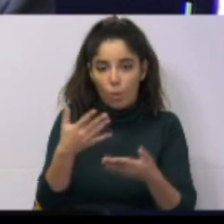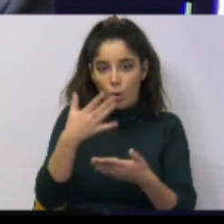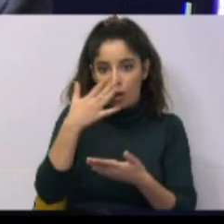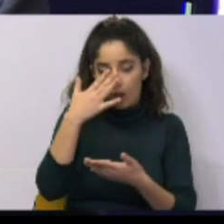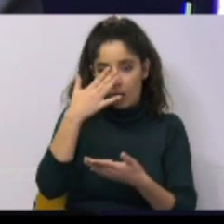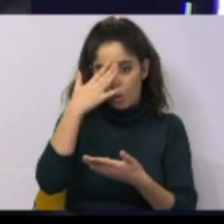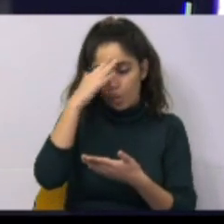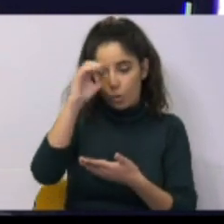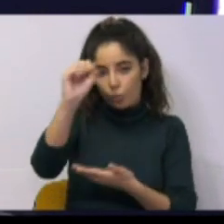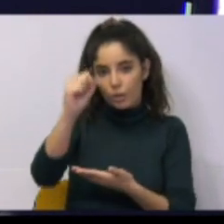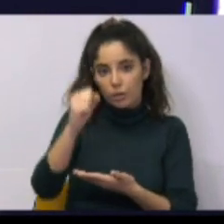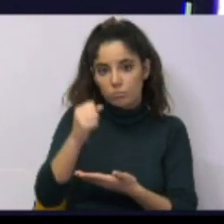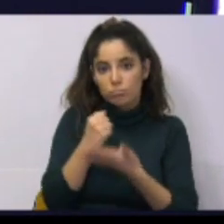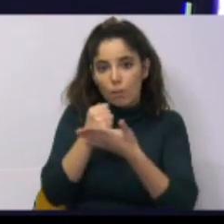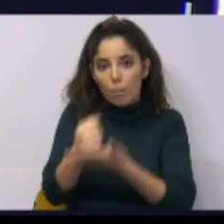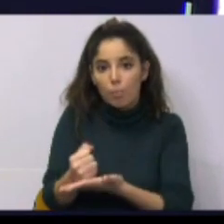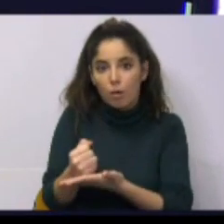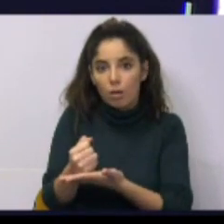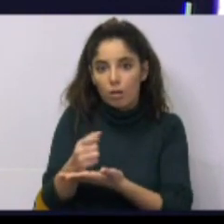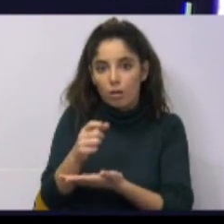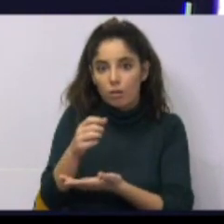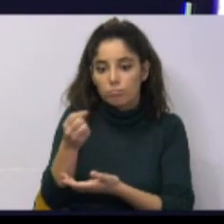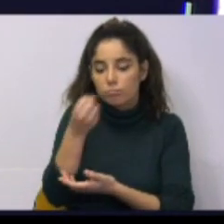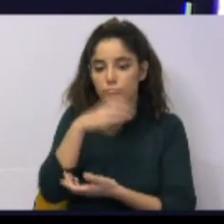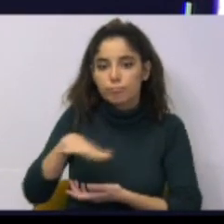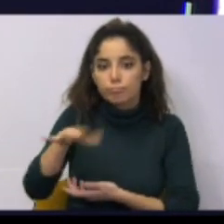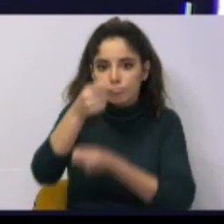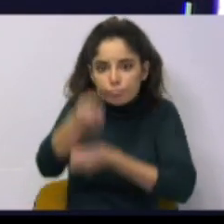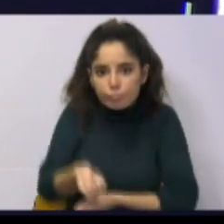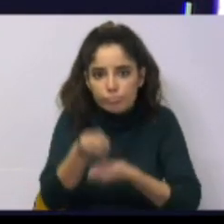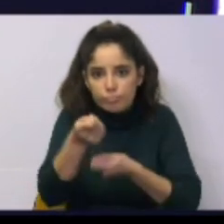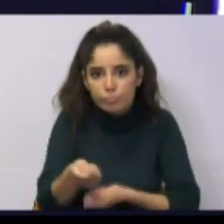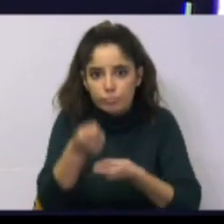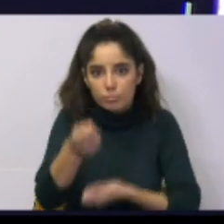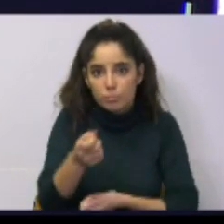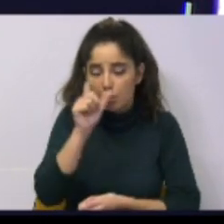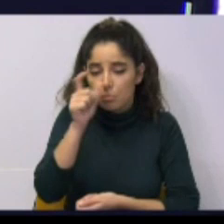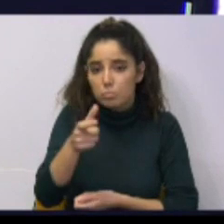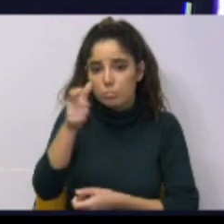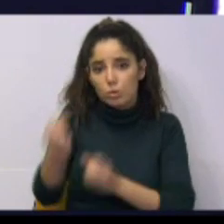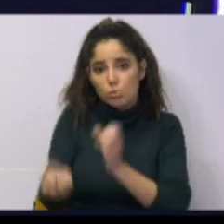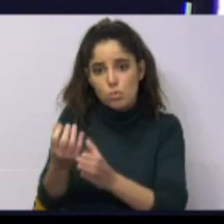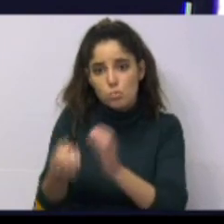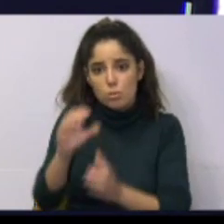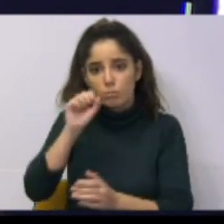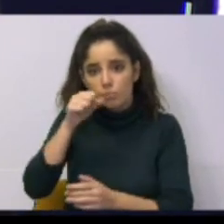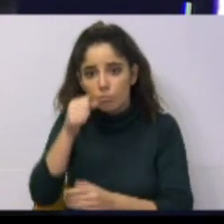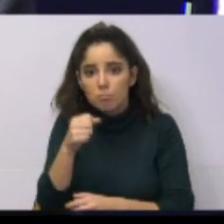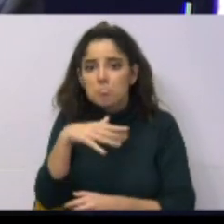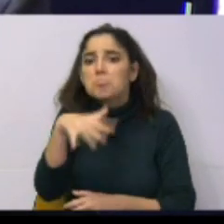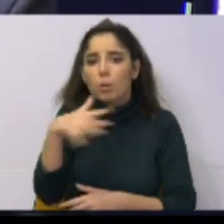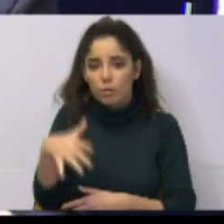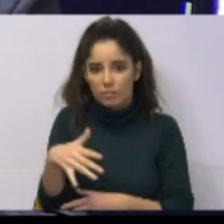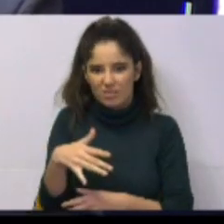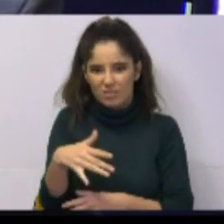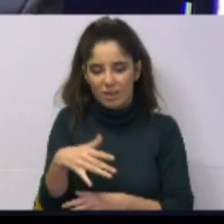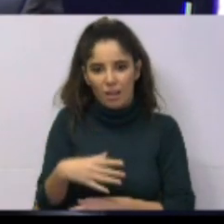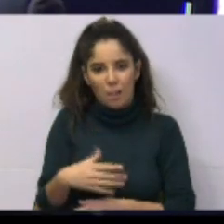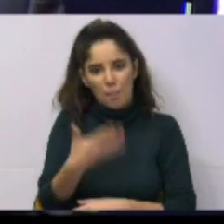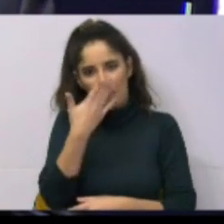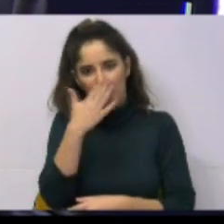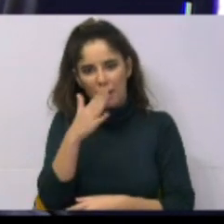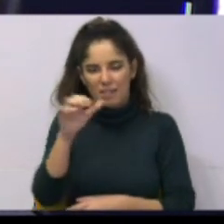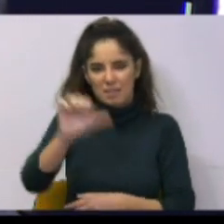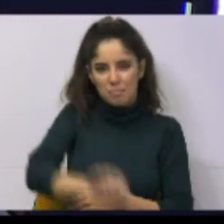apoio aos agricultores, aos produtores de cana de açúcar? É que fica mal apropriar-se, quer dos